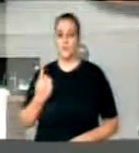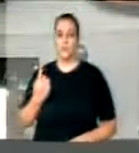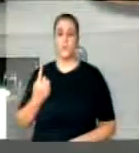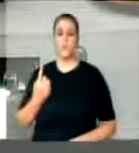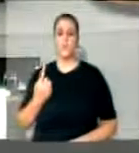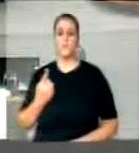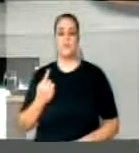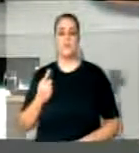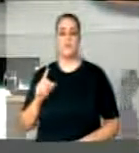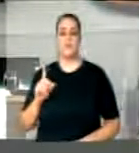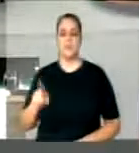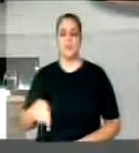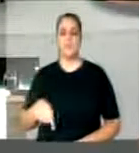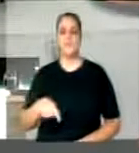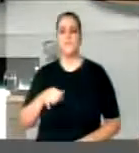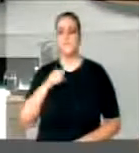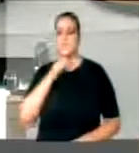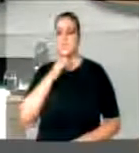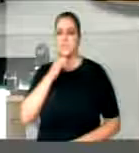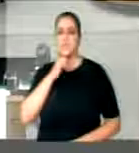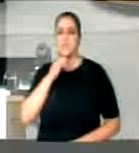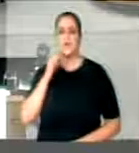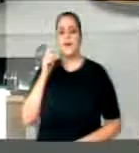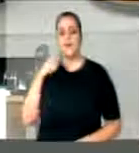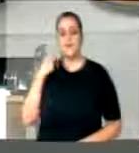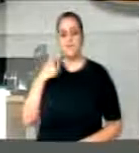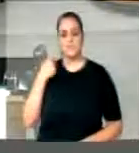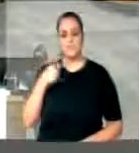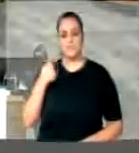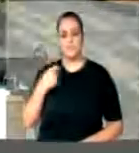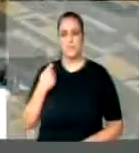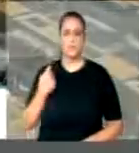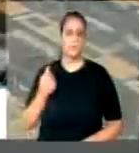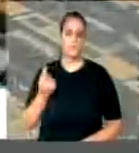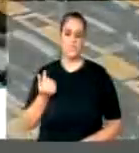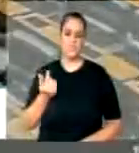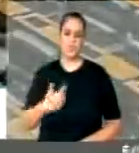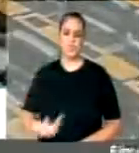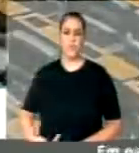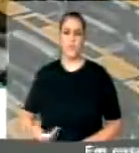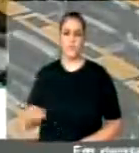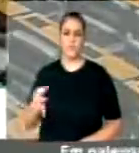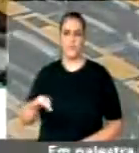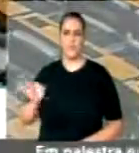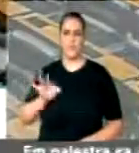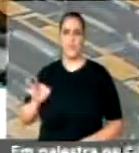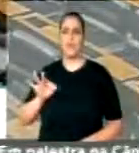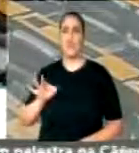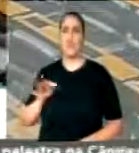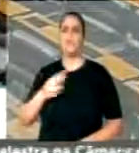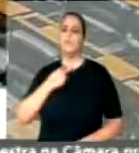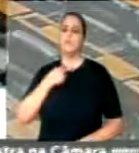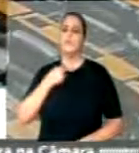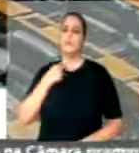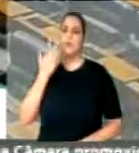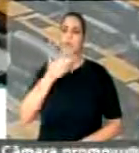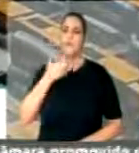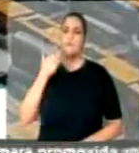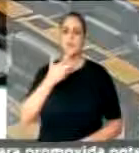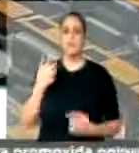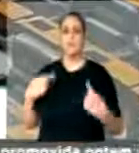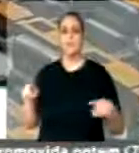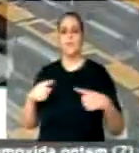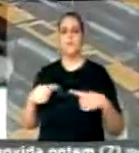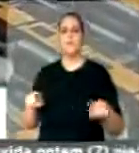que o dinheiro público, que artistas contratados com dinheiro público federal, apresentem músicas com conteúdo racista, homofóbico